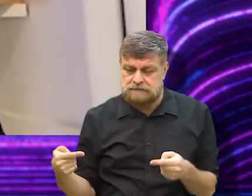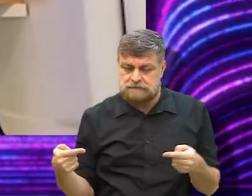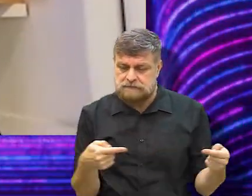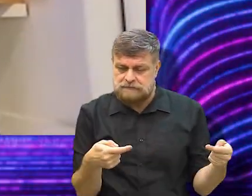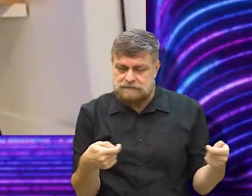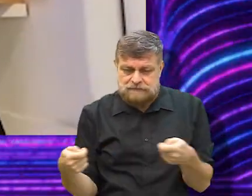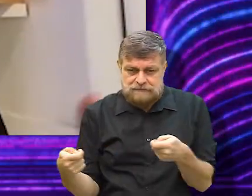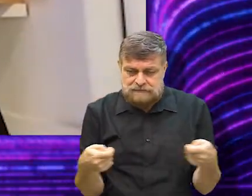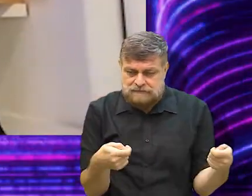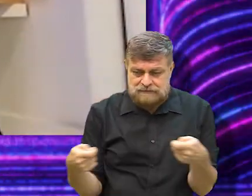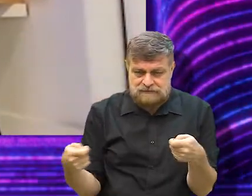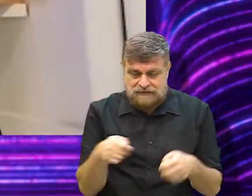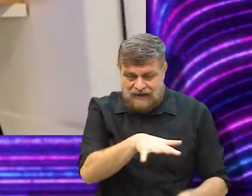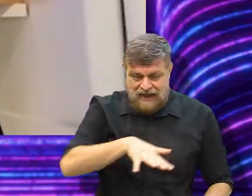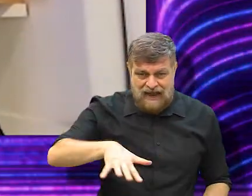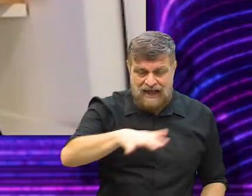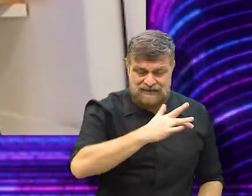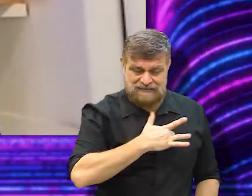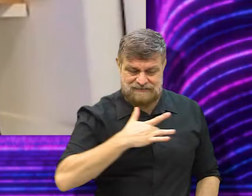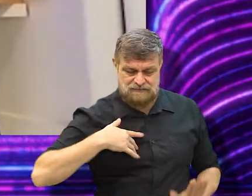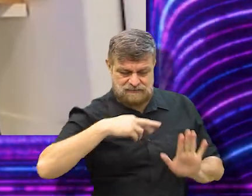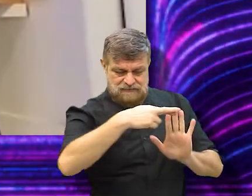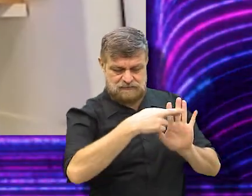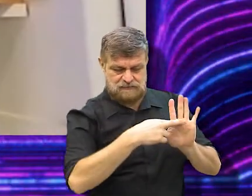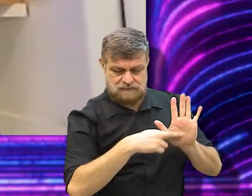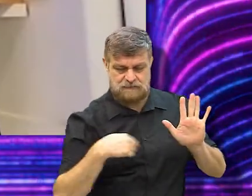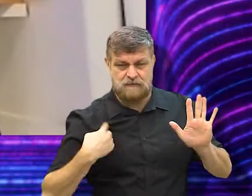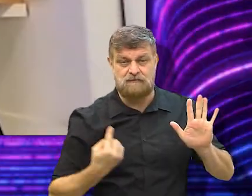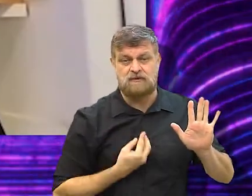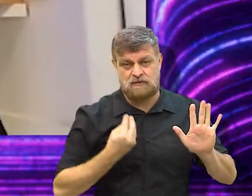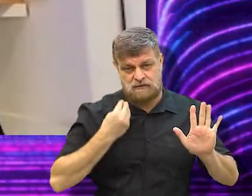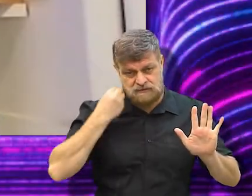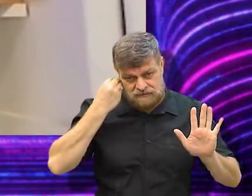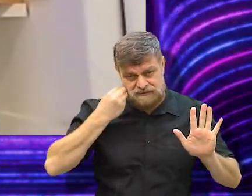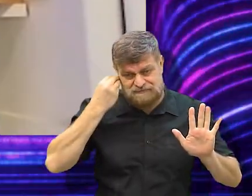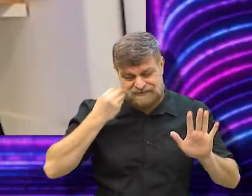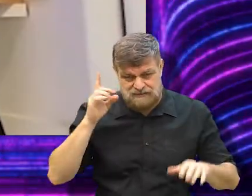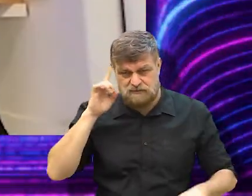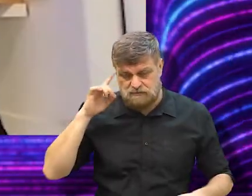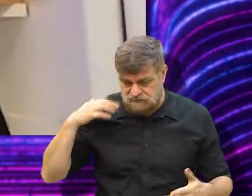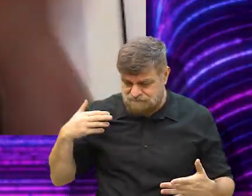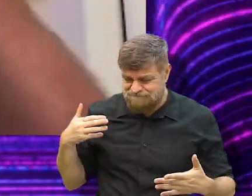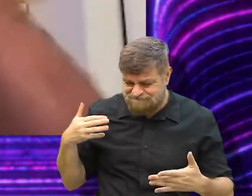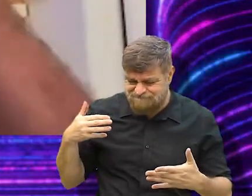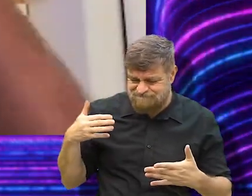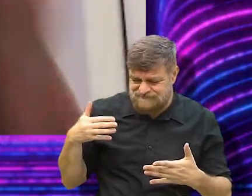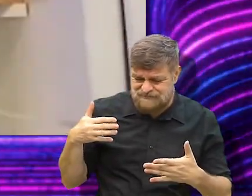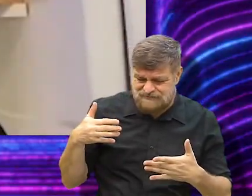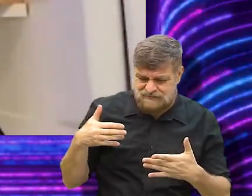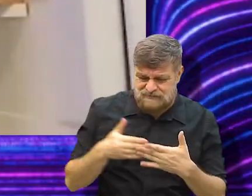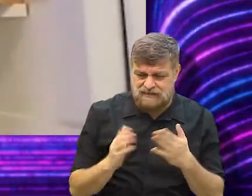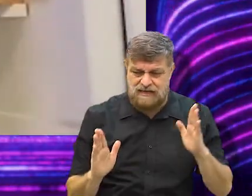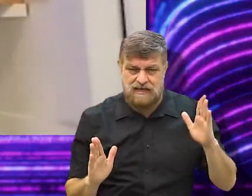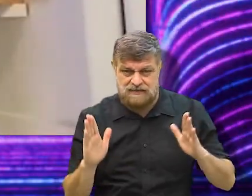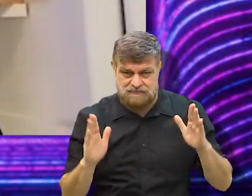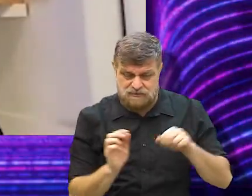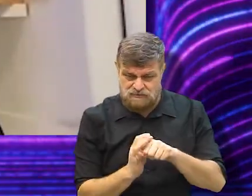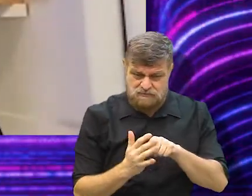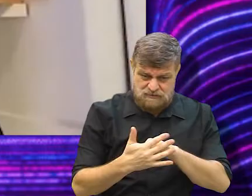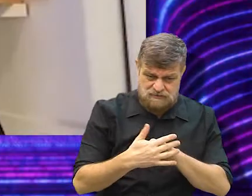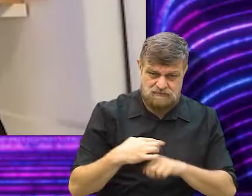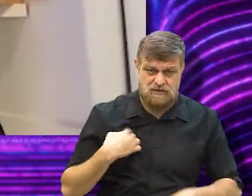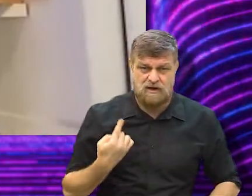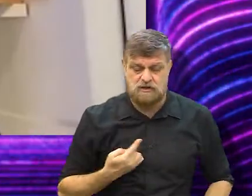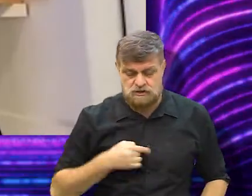tensionamentos sanitários, de protocolos que nós vivenciamos no nosso dia ao longo, né, deste governo, né, que